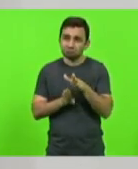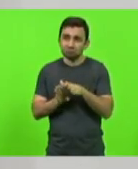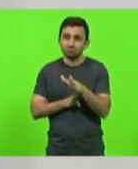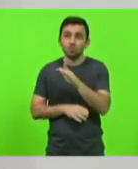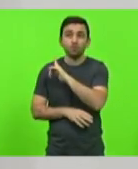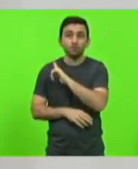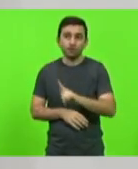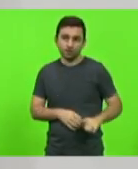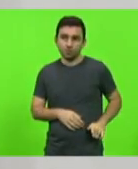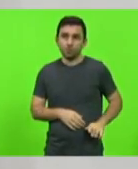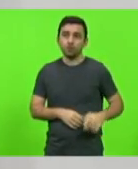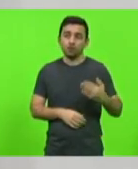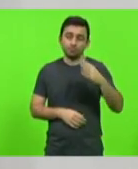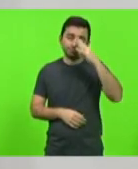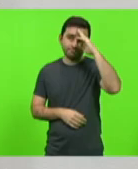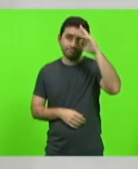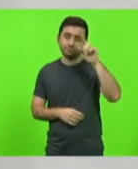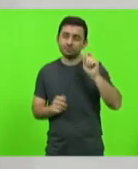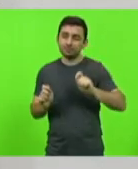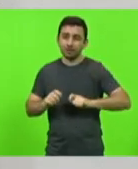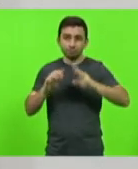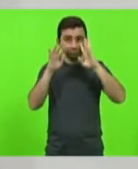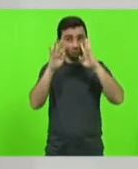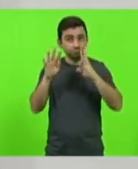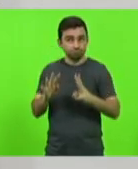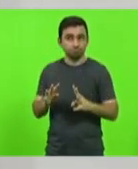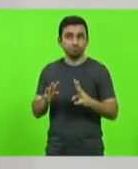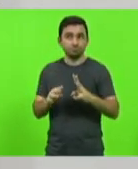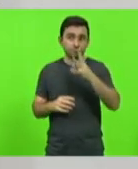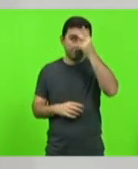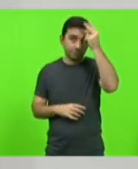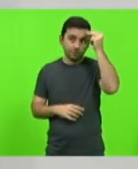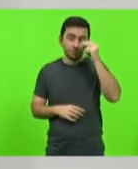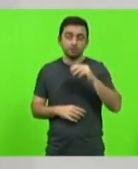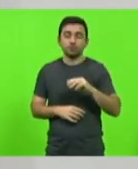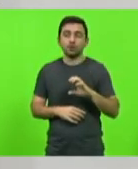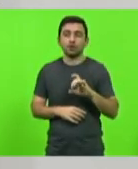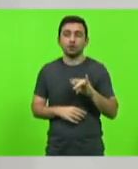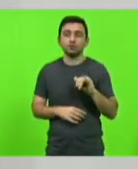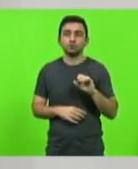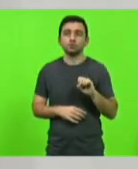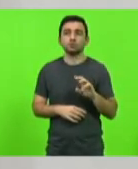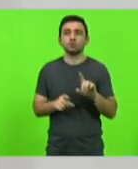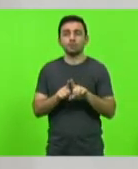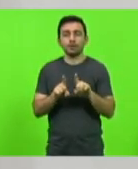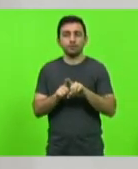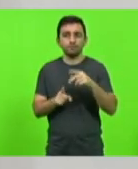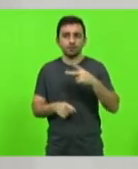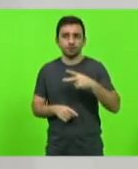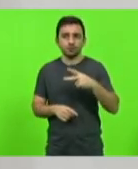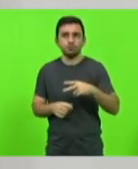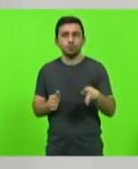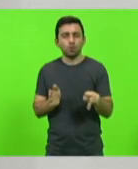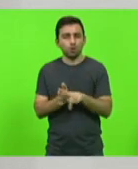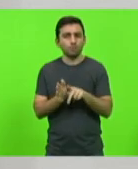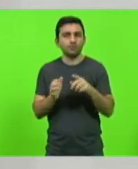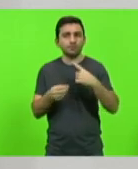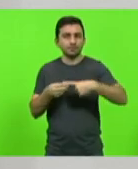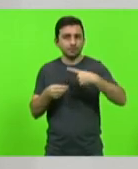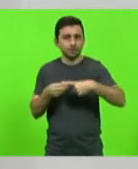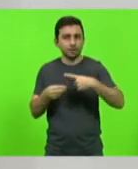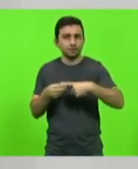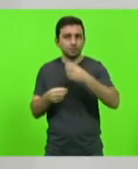governador para que possa dar uma atenção especial ao prefeito Rafael Causa, ao vice, aos vereadores, enfim, do município de Bom Jesus também para que atendam